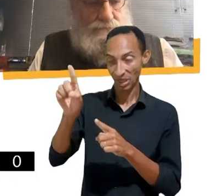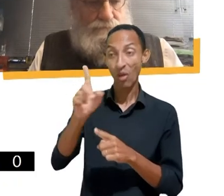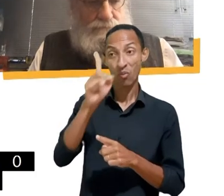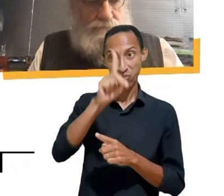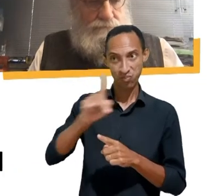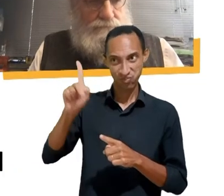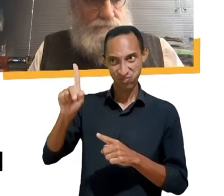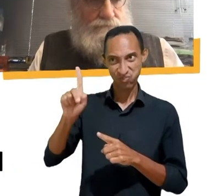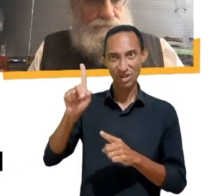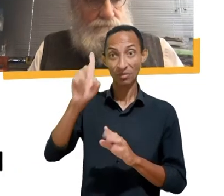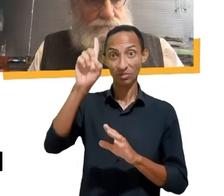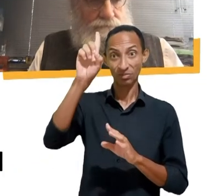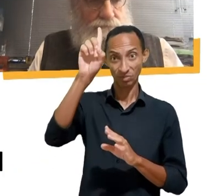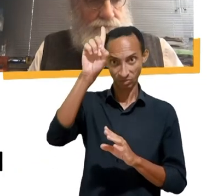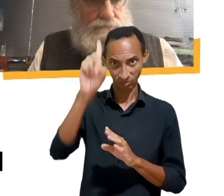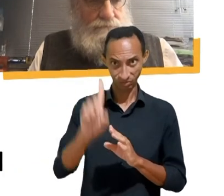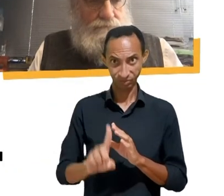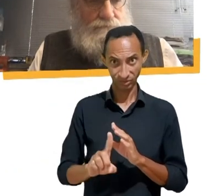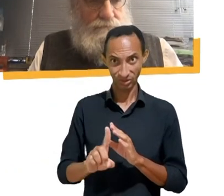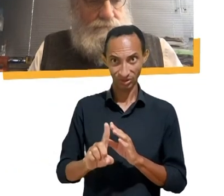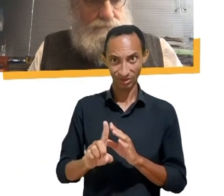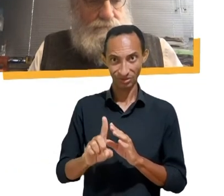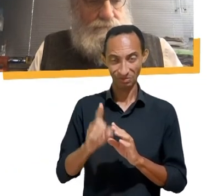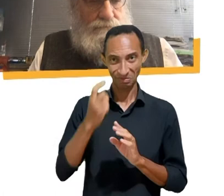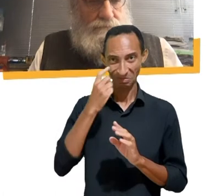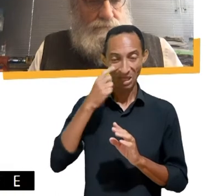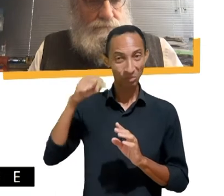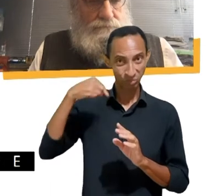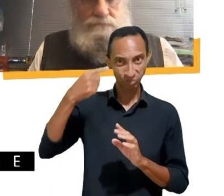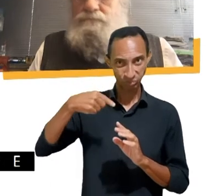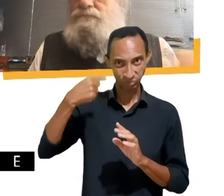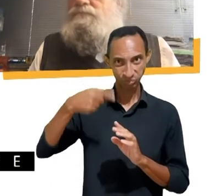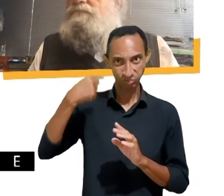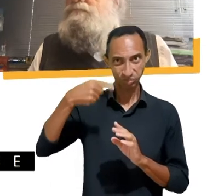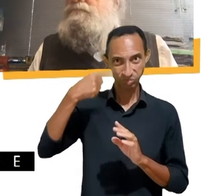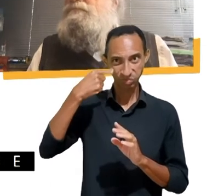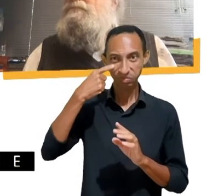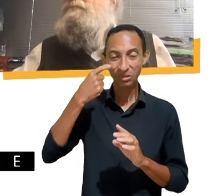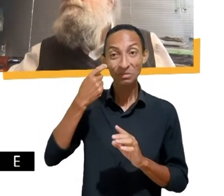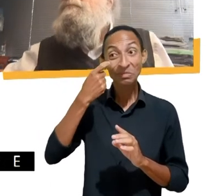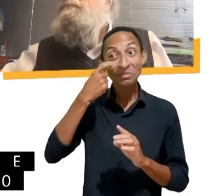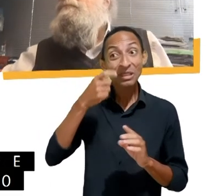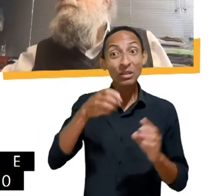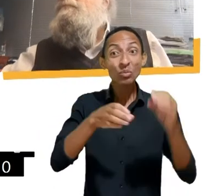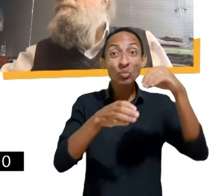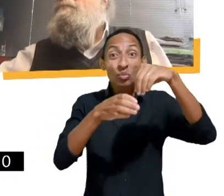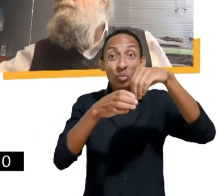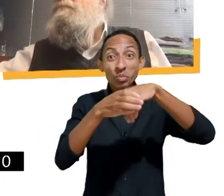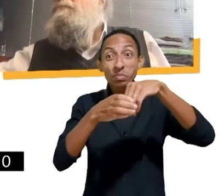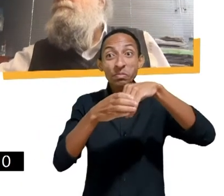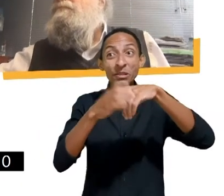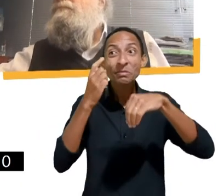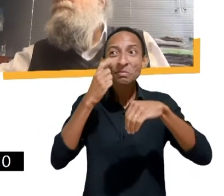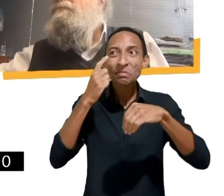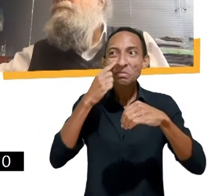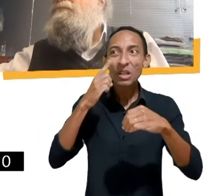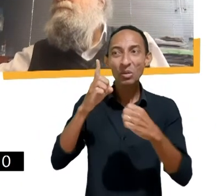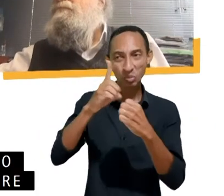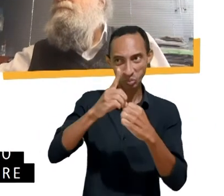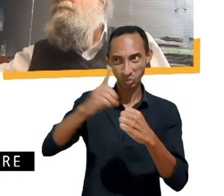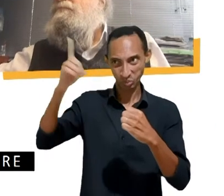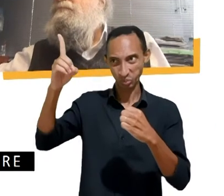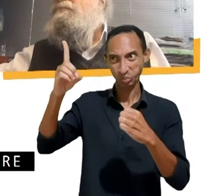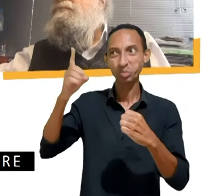Jurídicas e Sociais do Centro Universitário de Brasília, doutorando e mestre em Direito, Estado e Constituição pela Universidade de